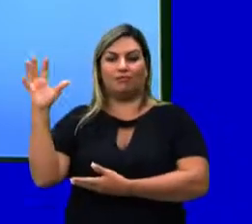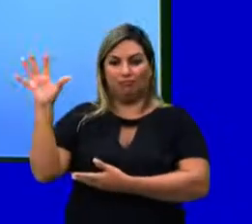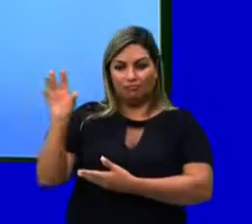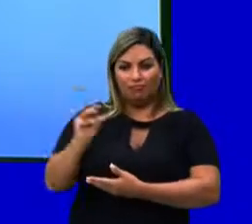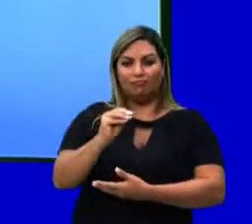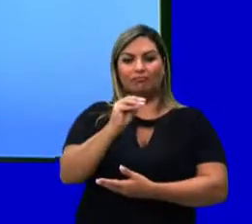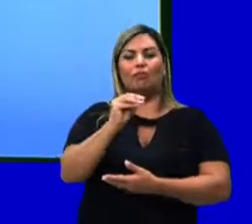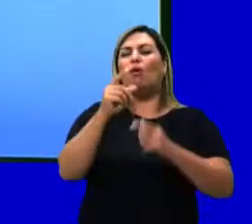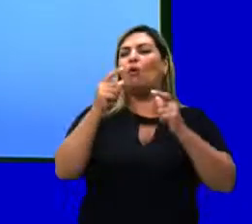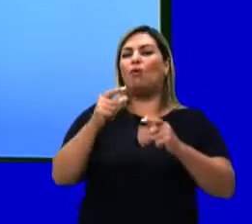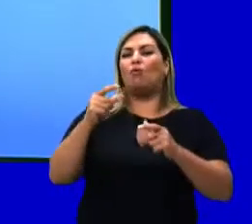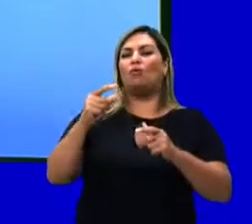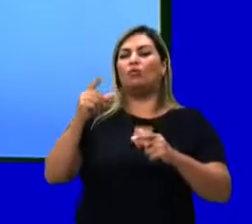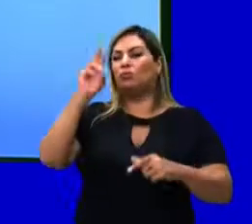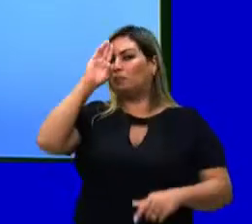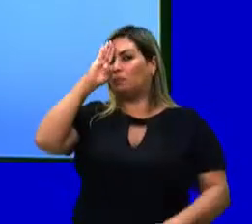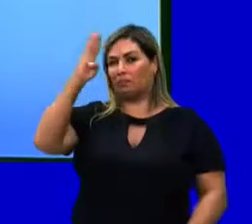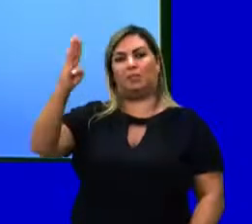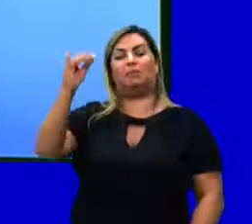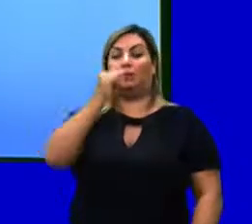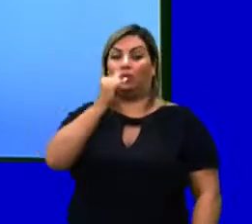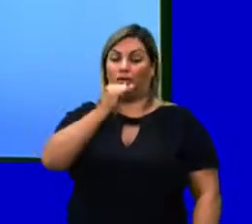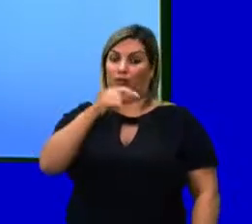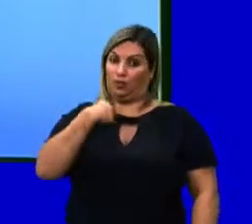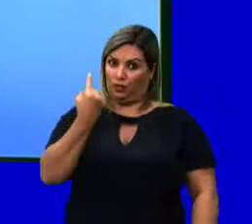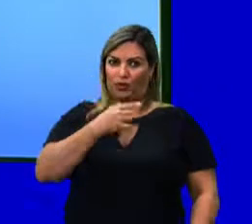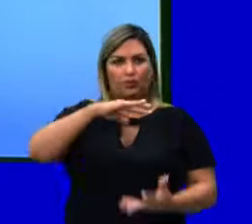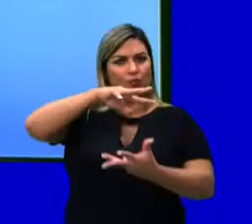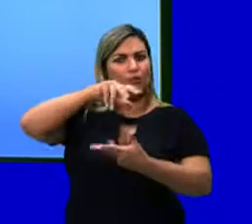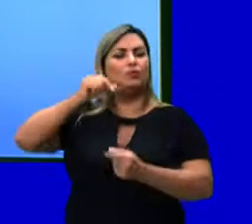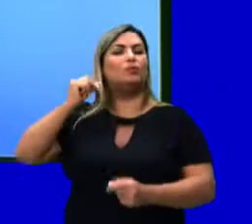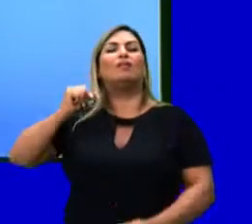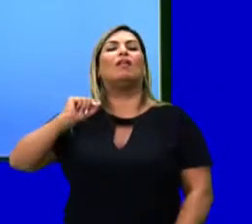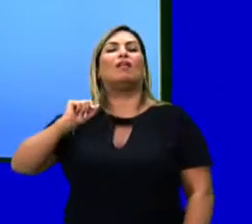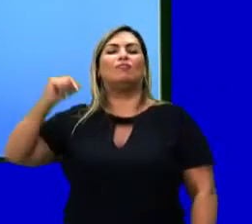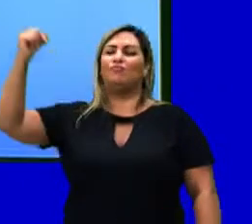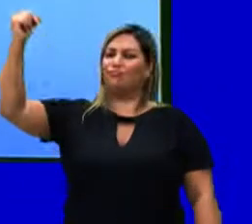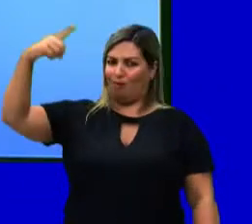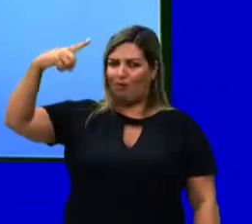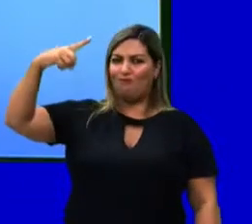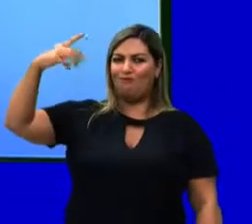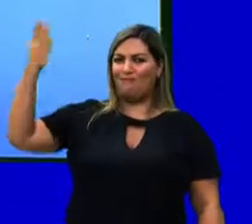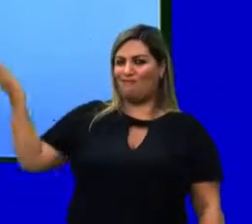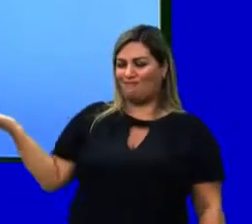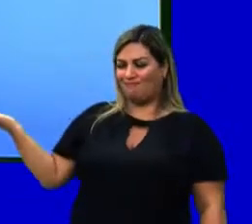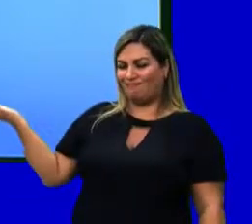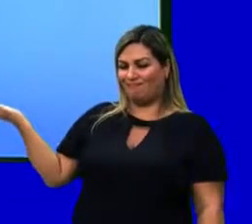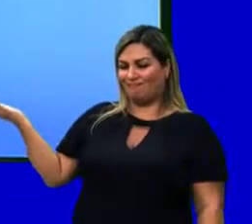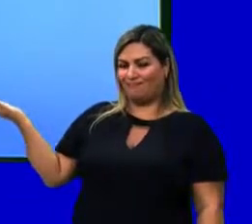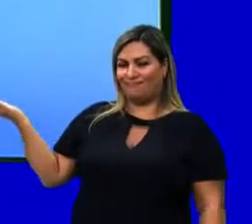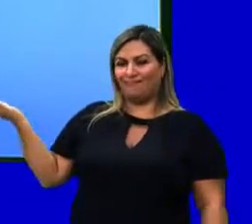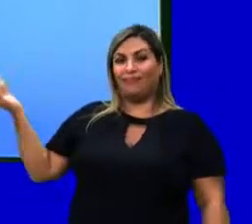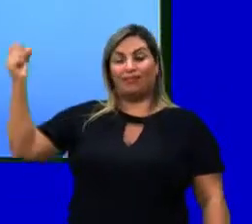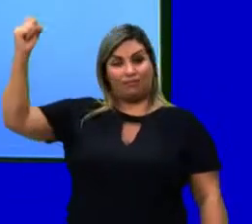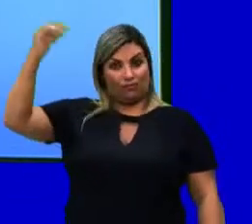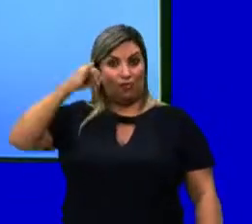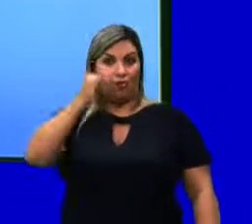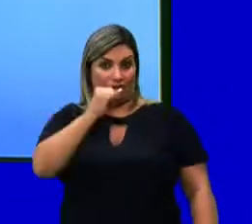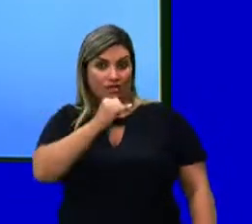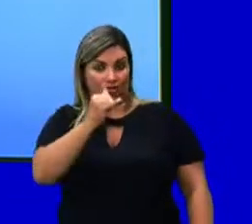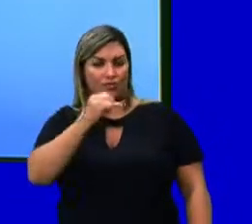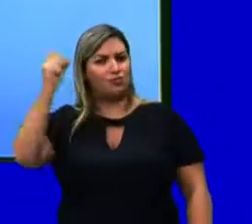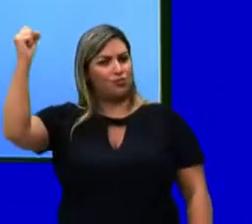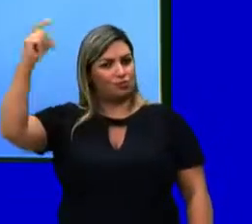vem essa energia? A fonte primária de energia aqui para o nosso planeta é o Sol, tá? Então, a energia